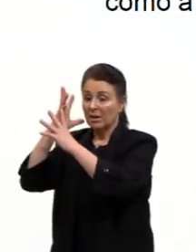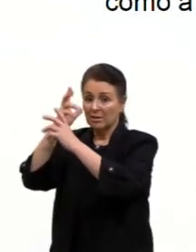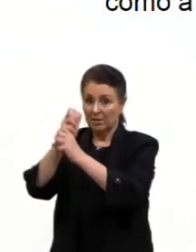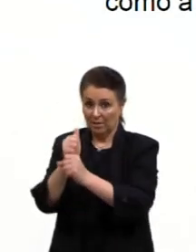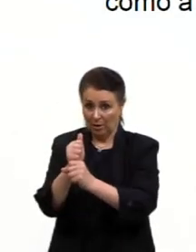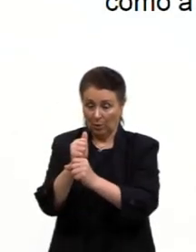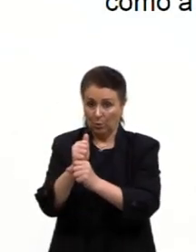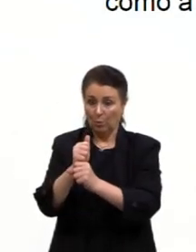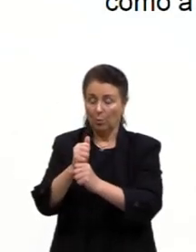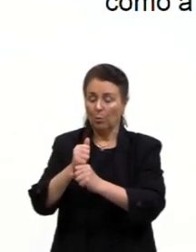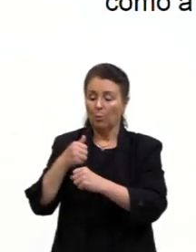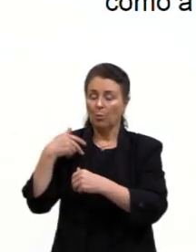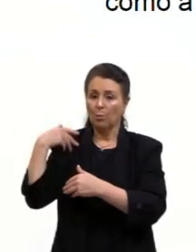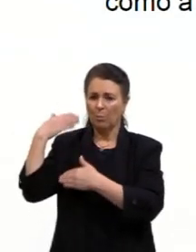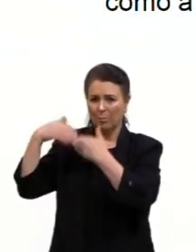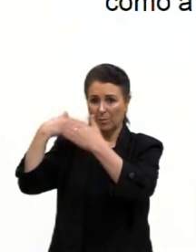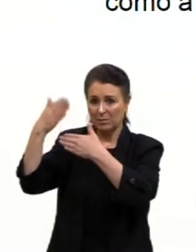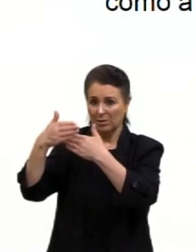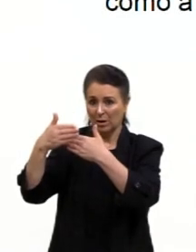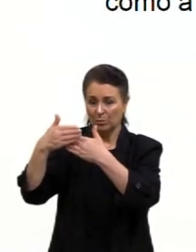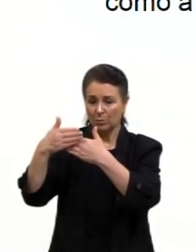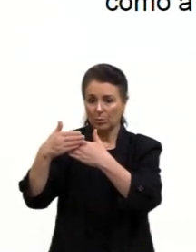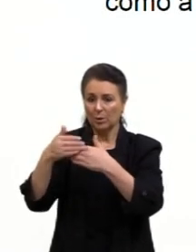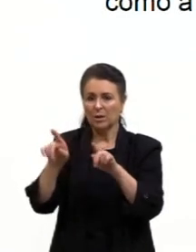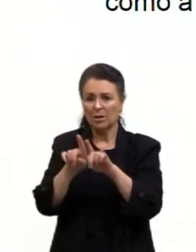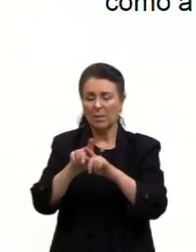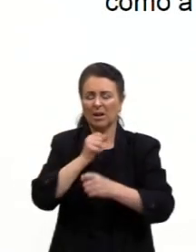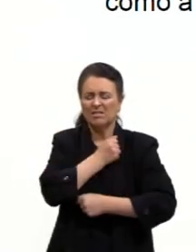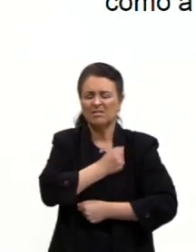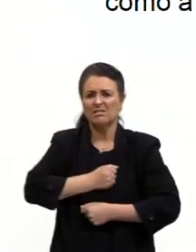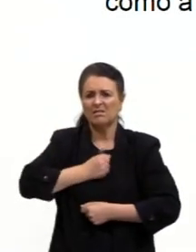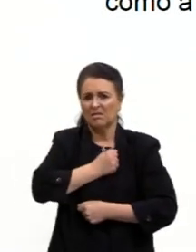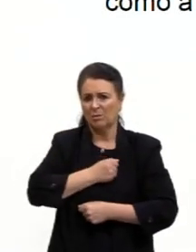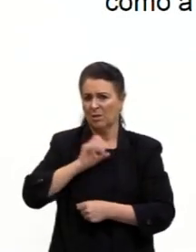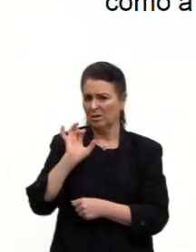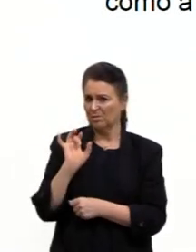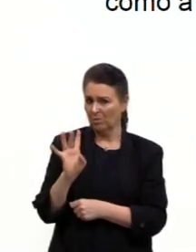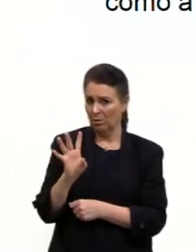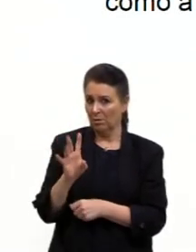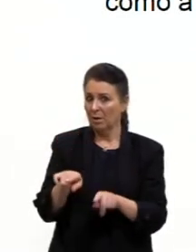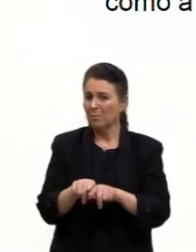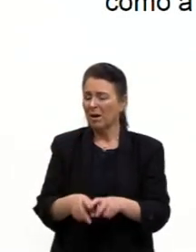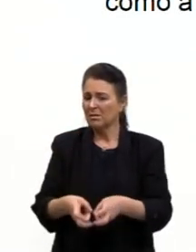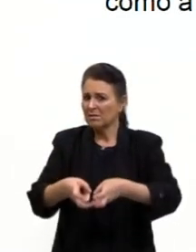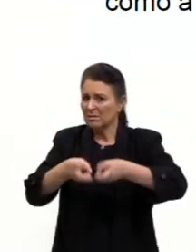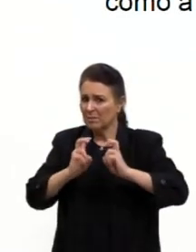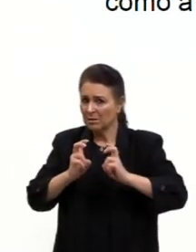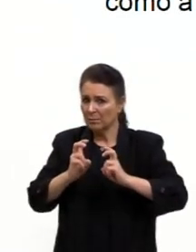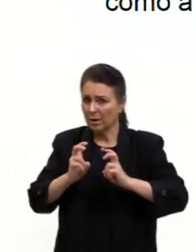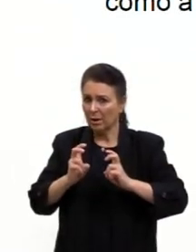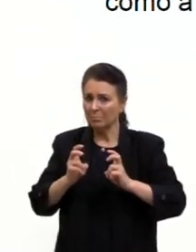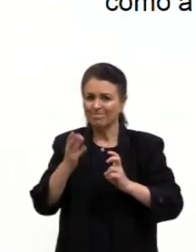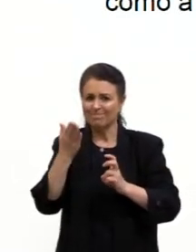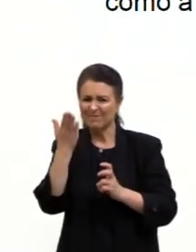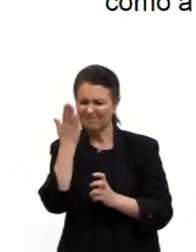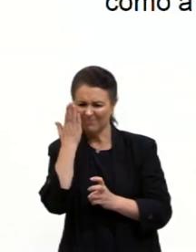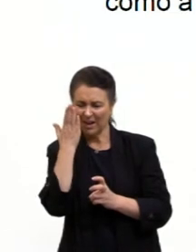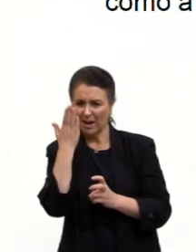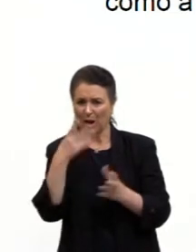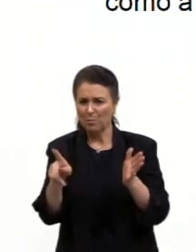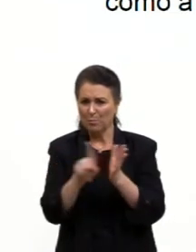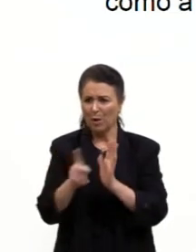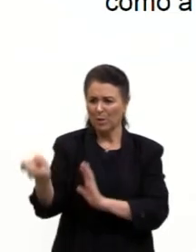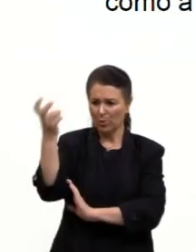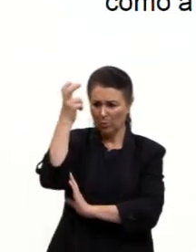passado nem do seu cultivo nostálgico, mas de procurar perceber o próprio rosto cultural brasileiro,